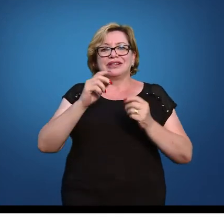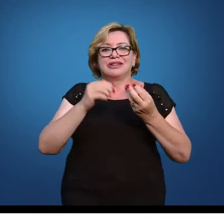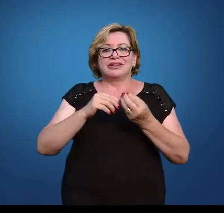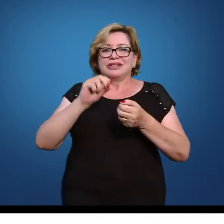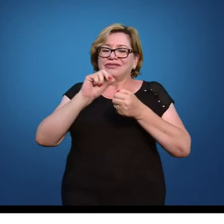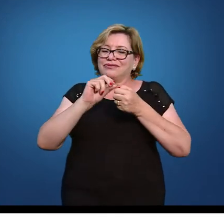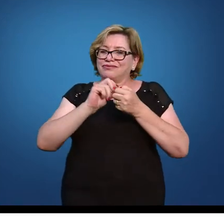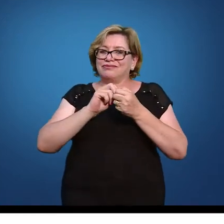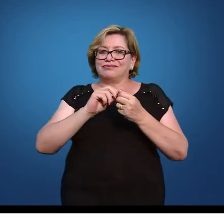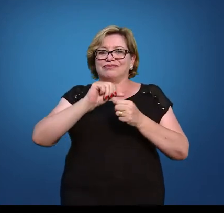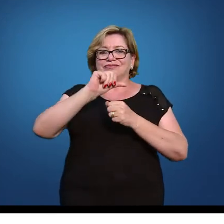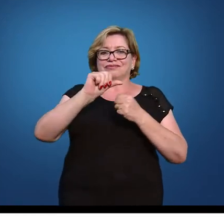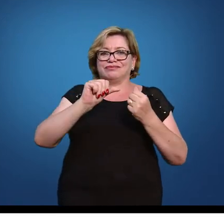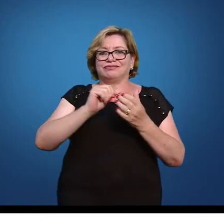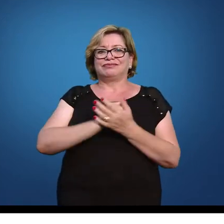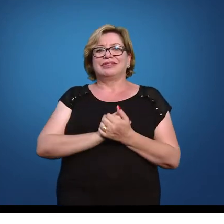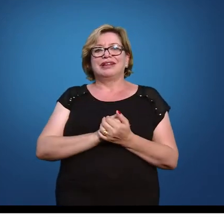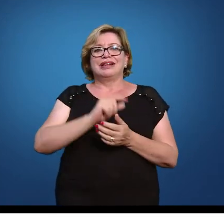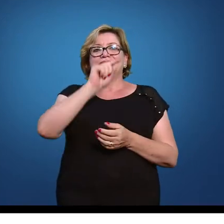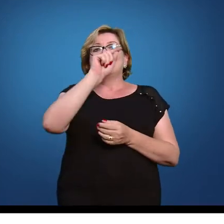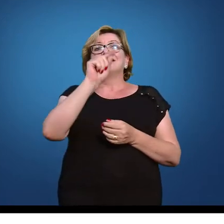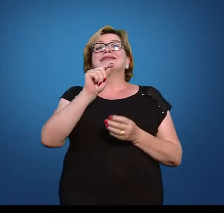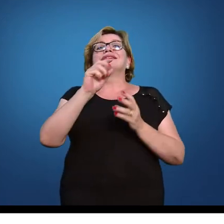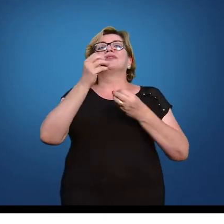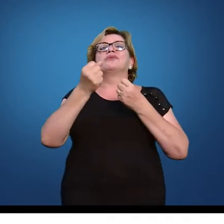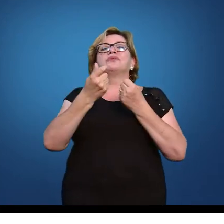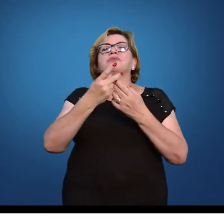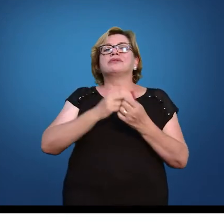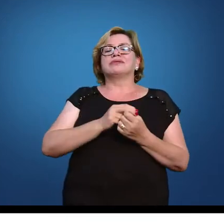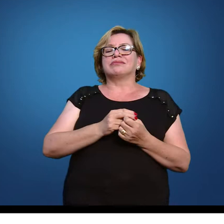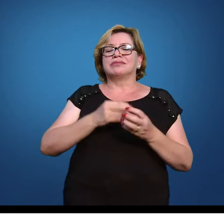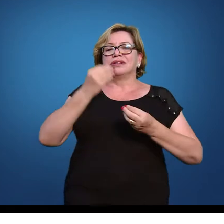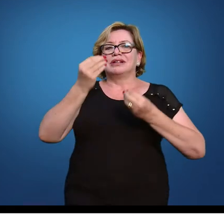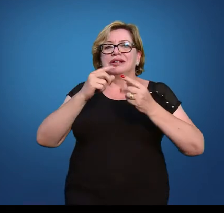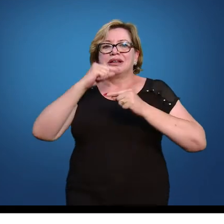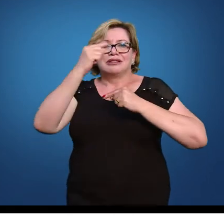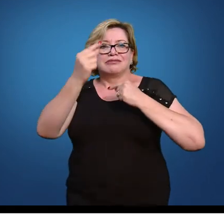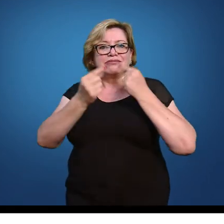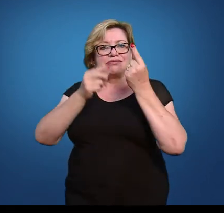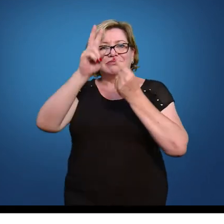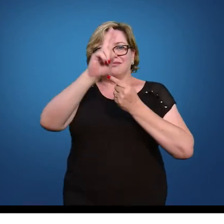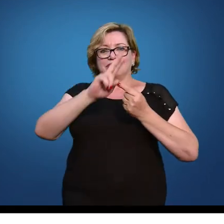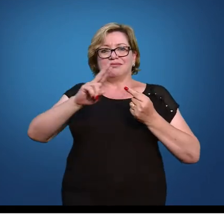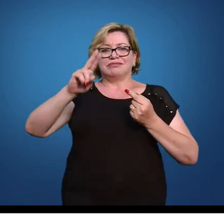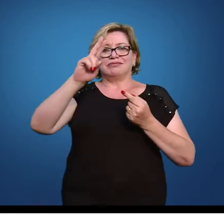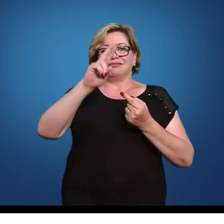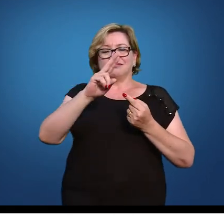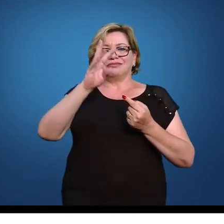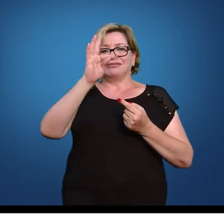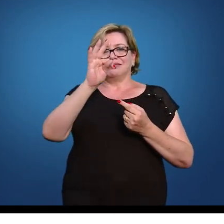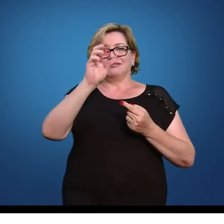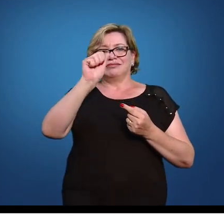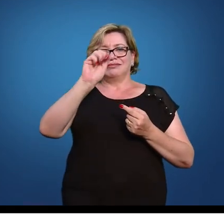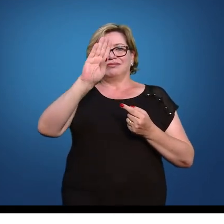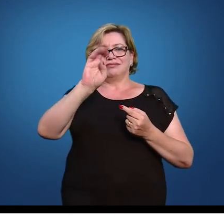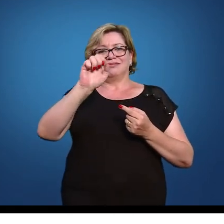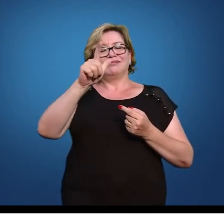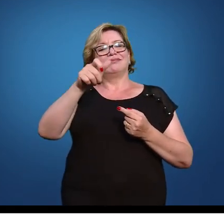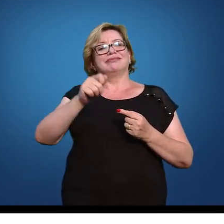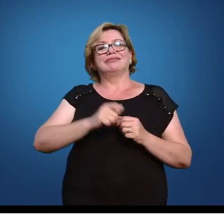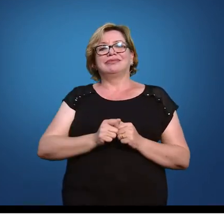obrigatoriamente eu preciso calcular o Z para os valores para depois me utilizar da tabela então eu vou ter aqui